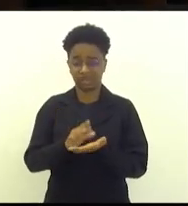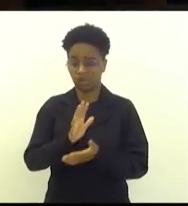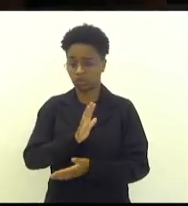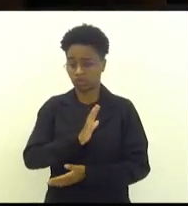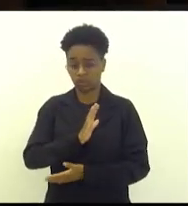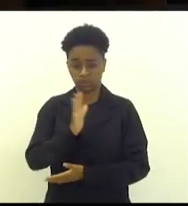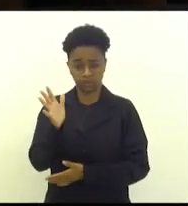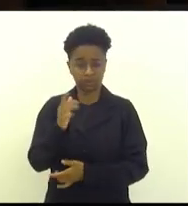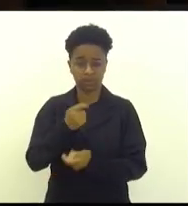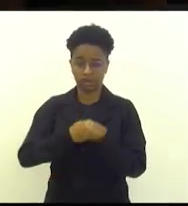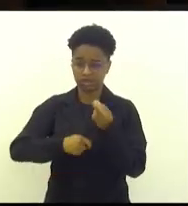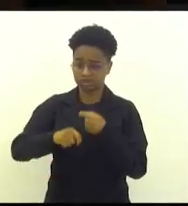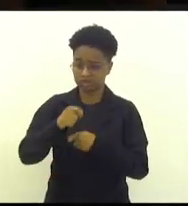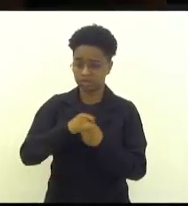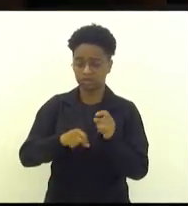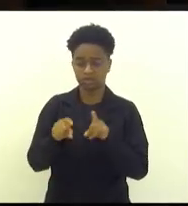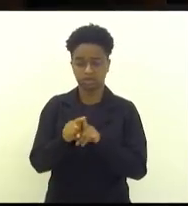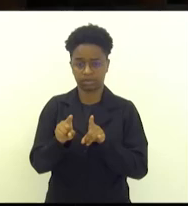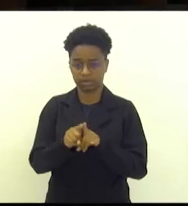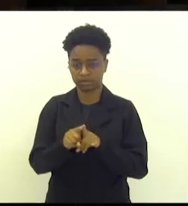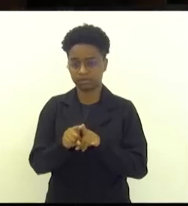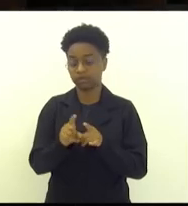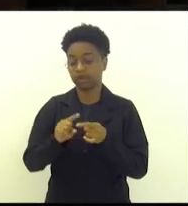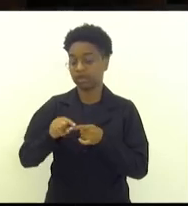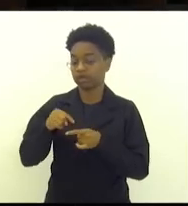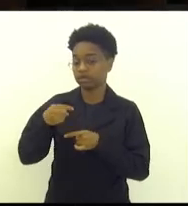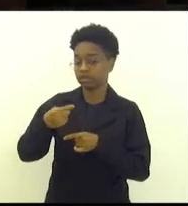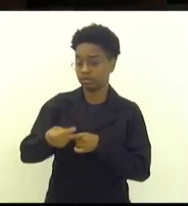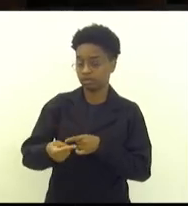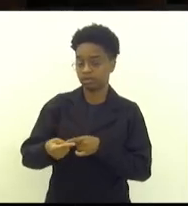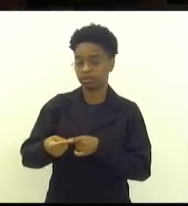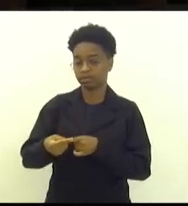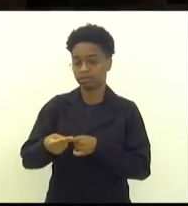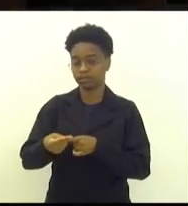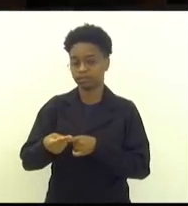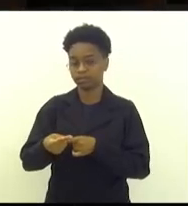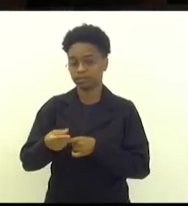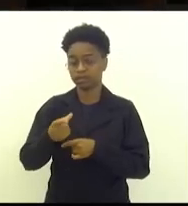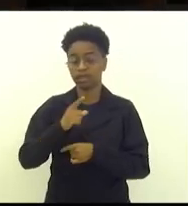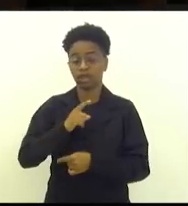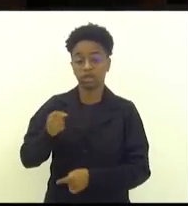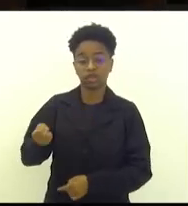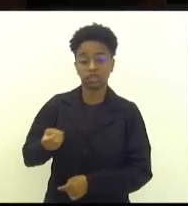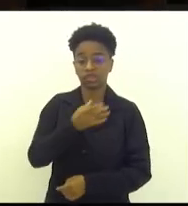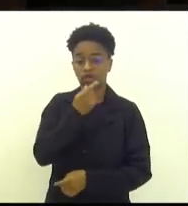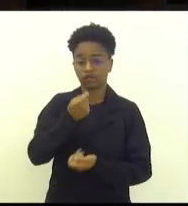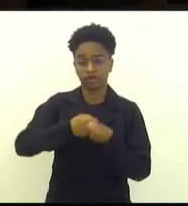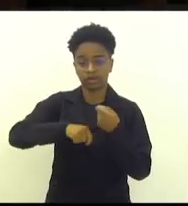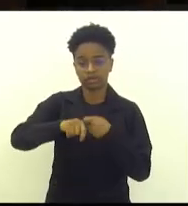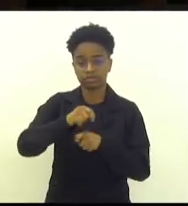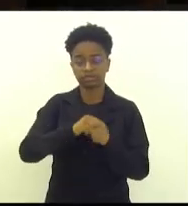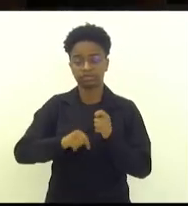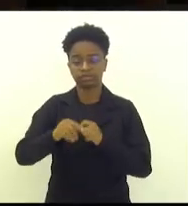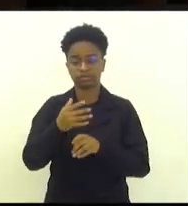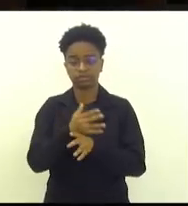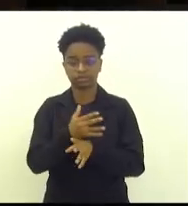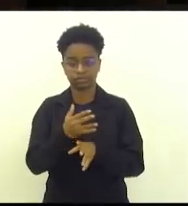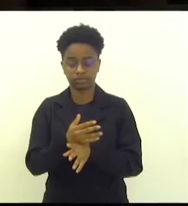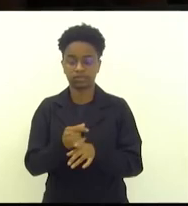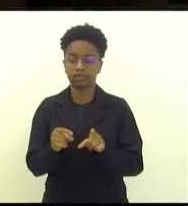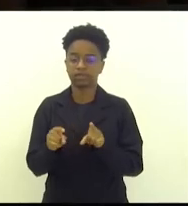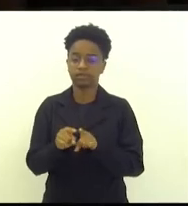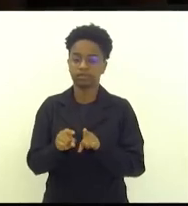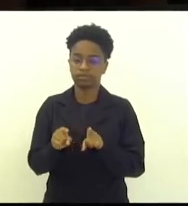aquela administração tampão. Depois vivenciamos uma nova administração municipal que